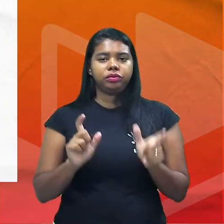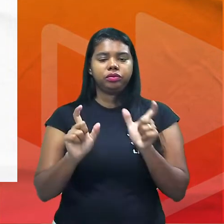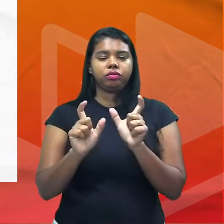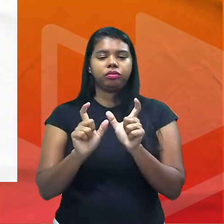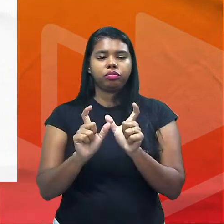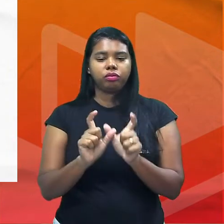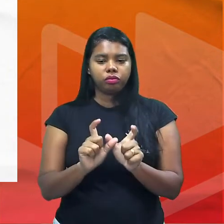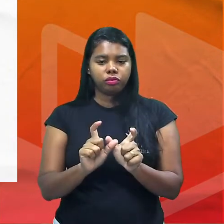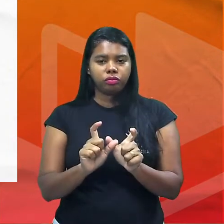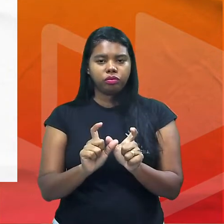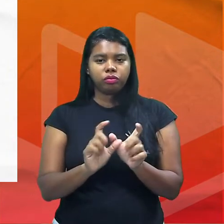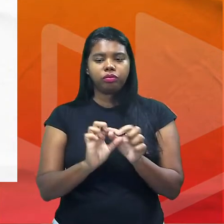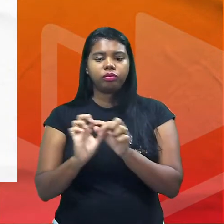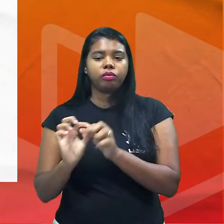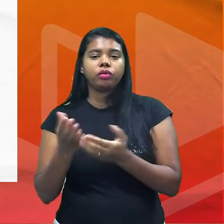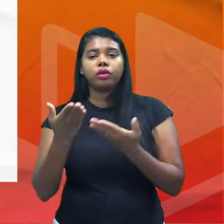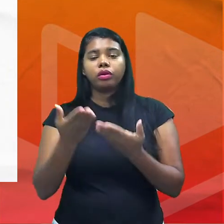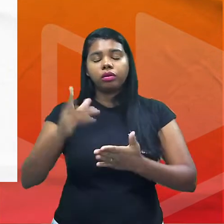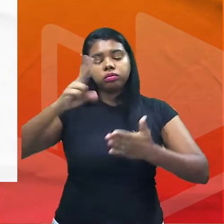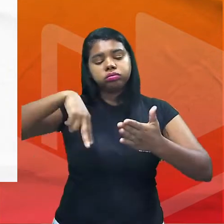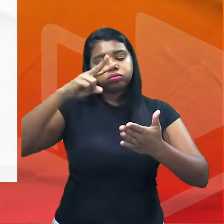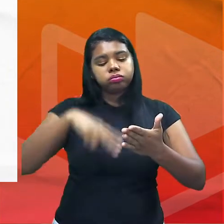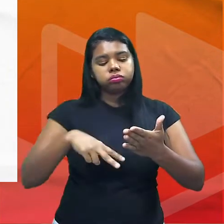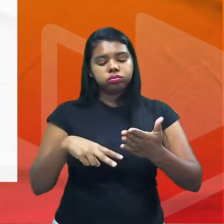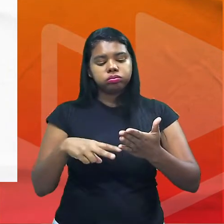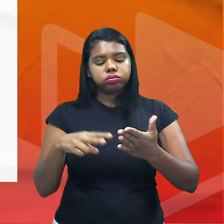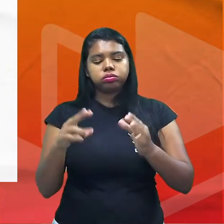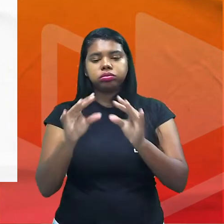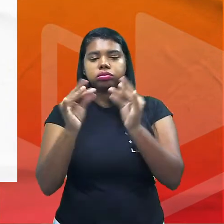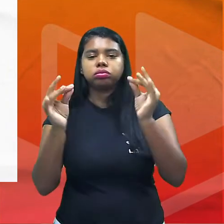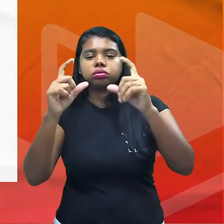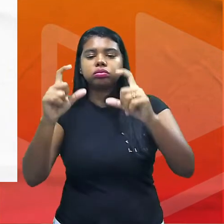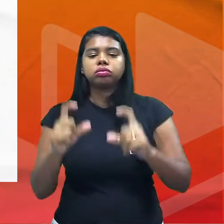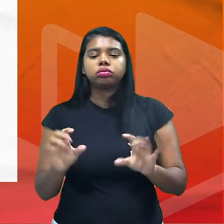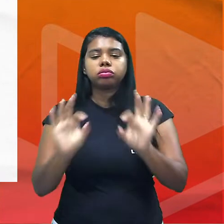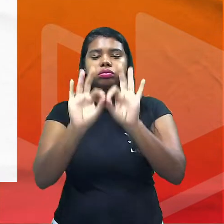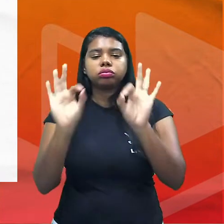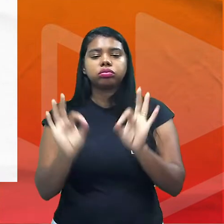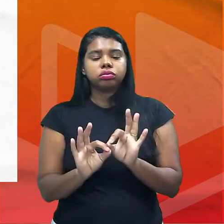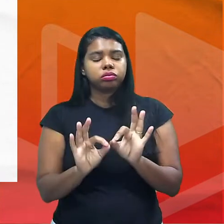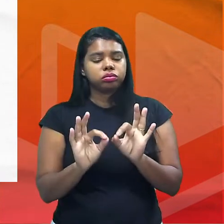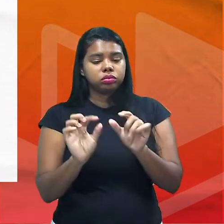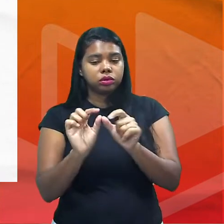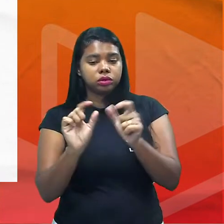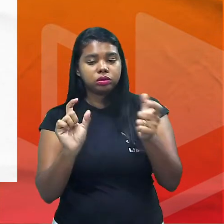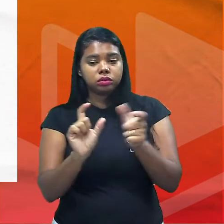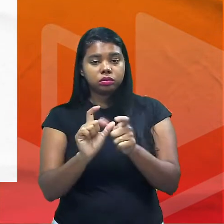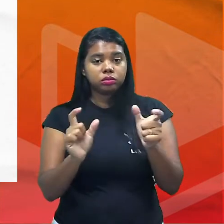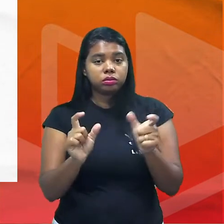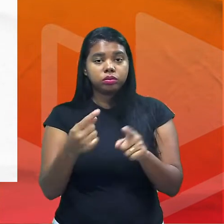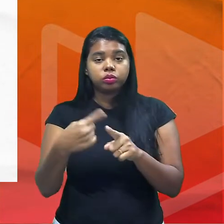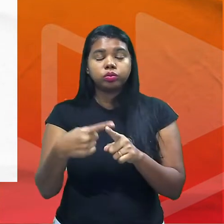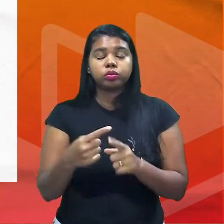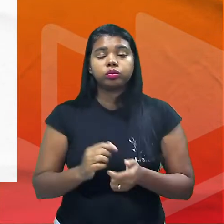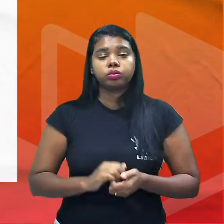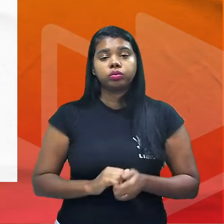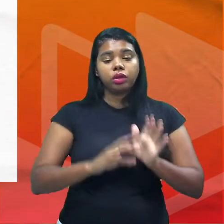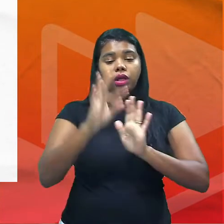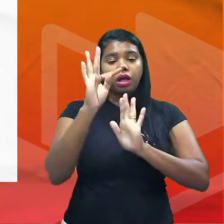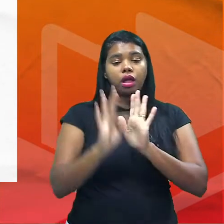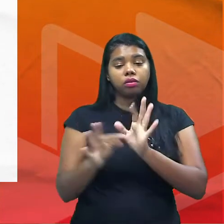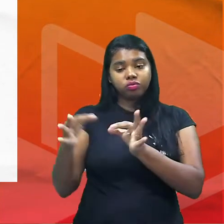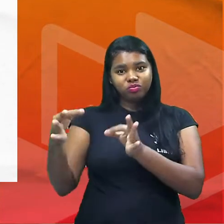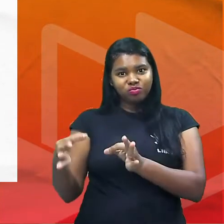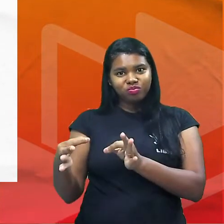então a medida que você for lendo o texto perceber uma conjunção destaca esse conectivo porque é a questão